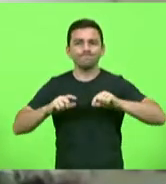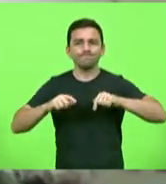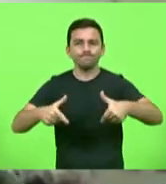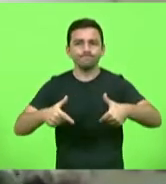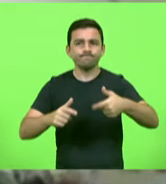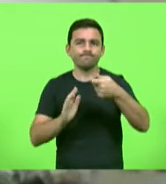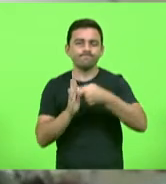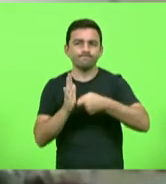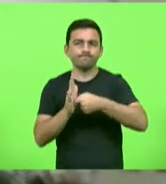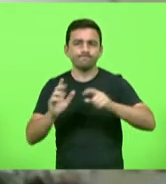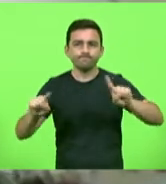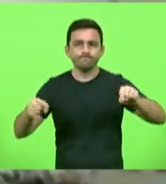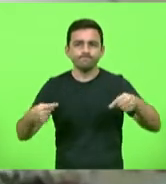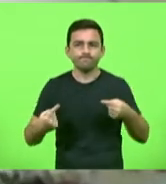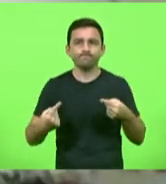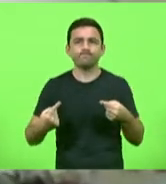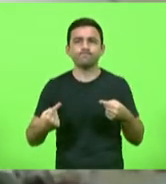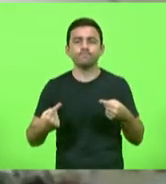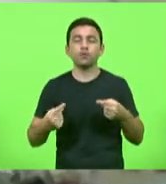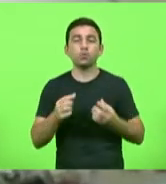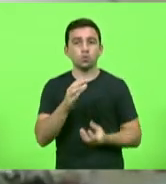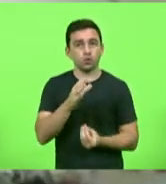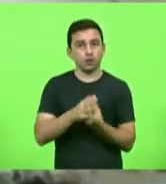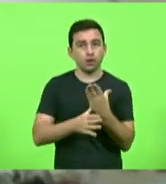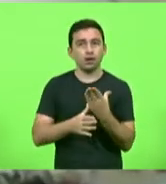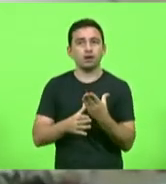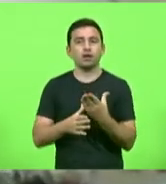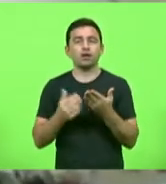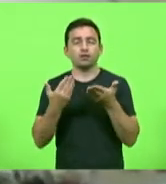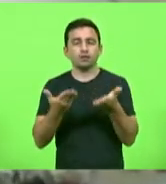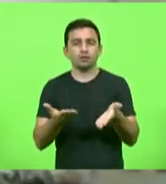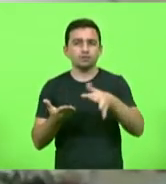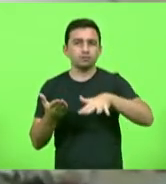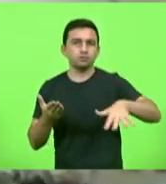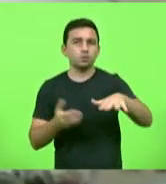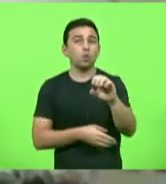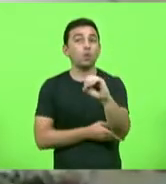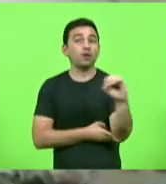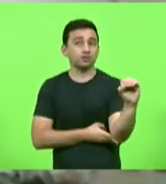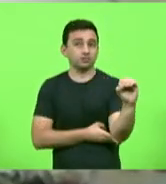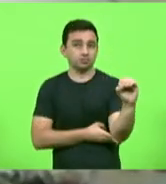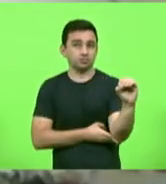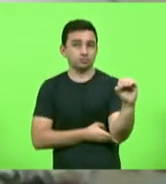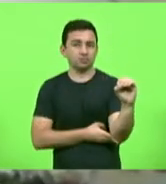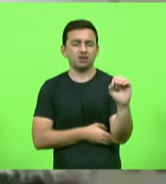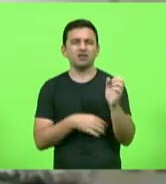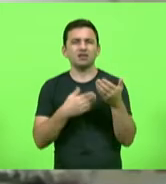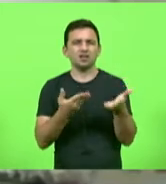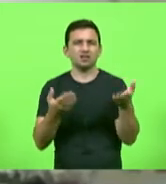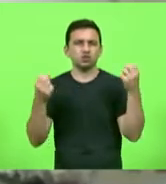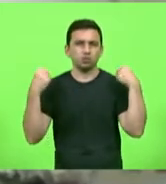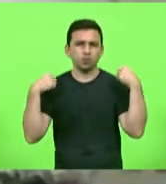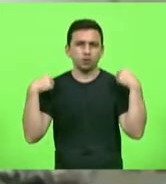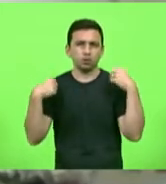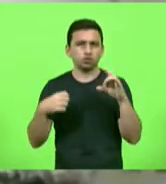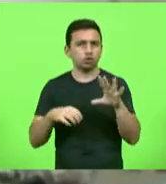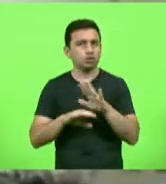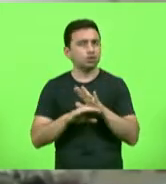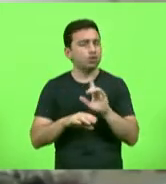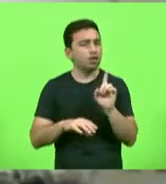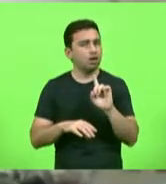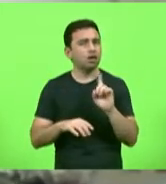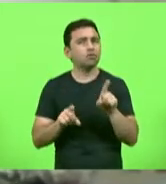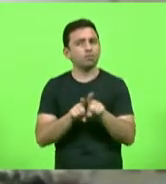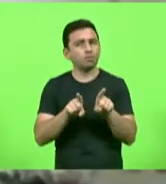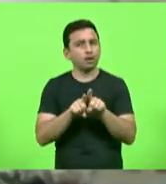que foi constituído na macro região oeste não é só Chapecó as regiões todas